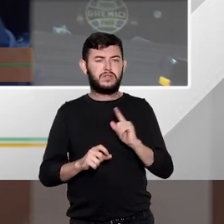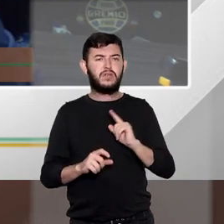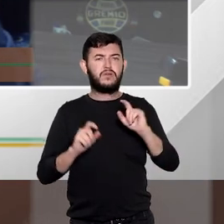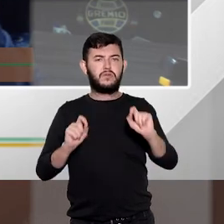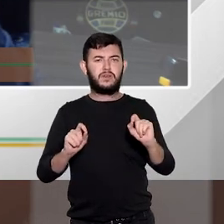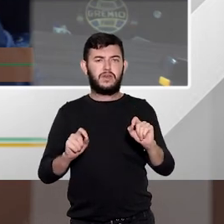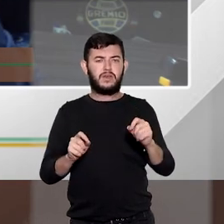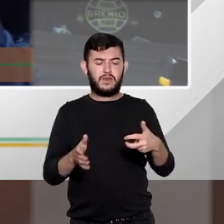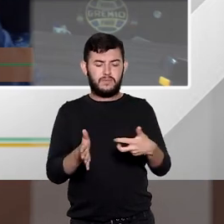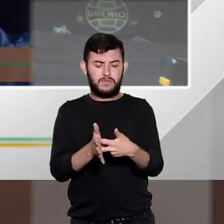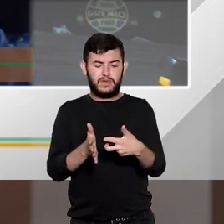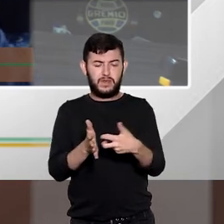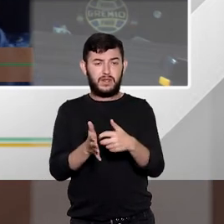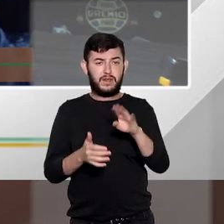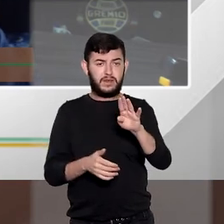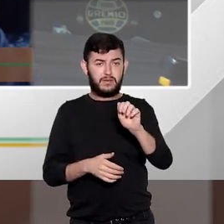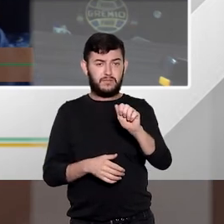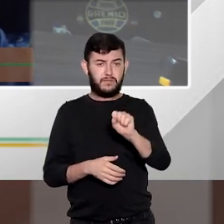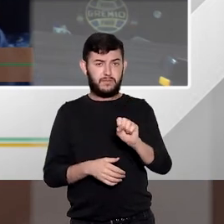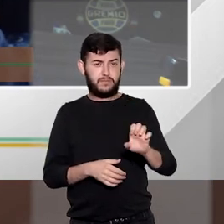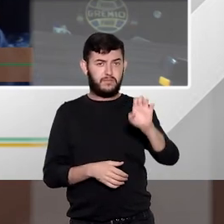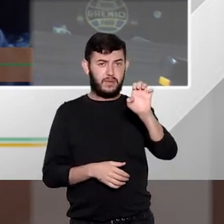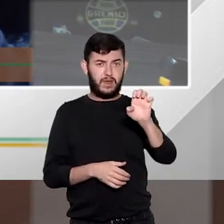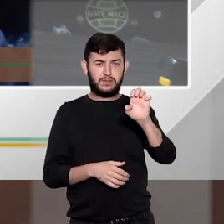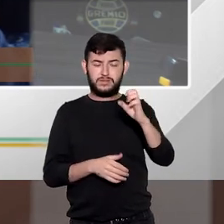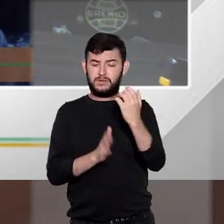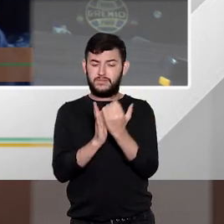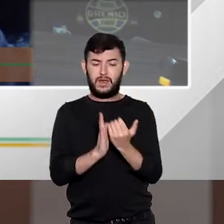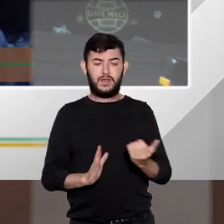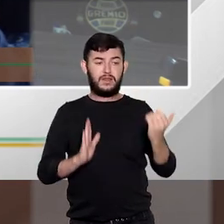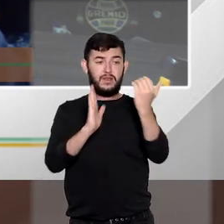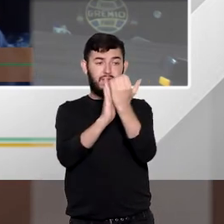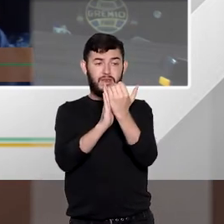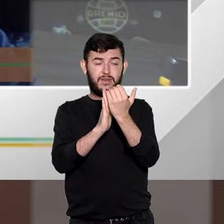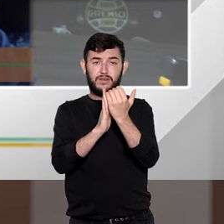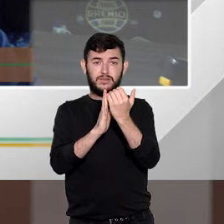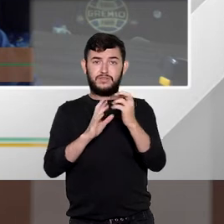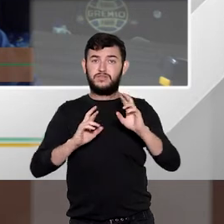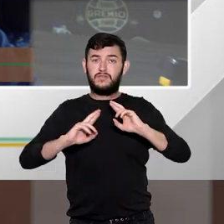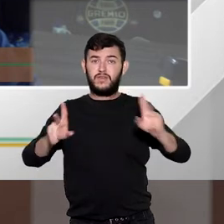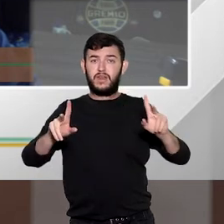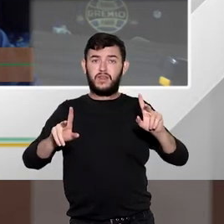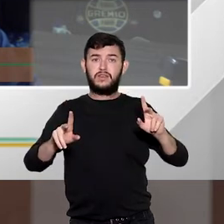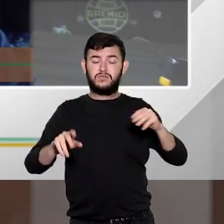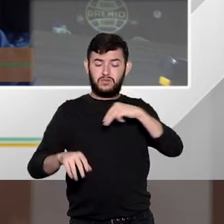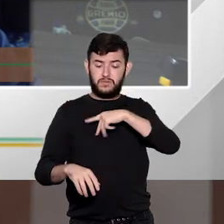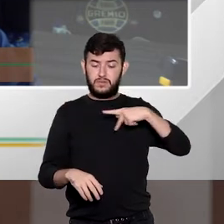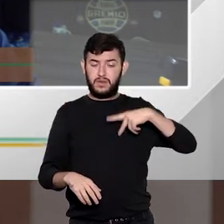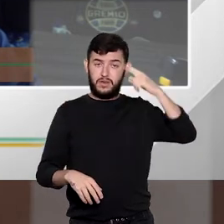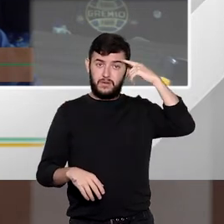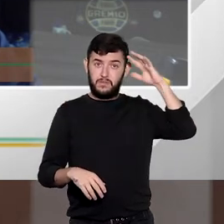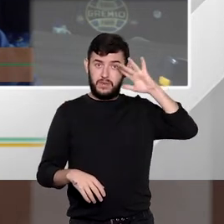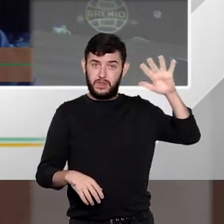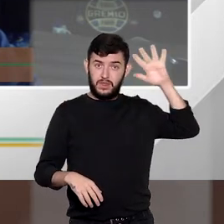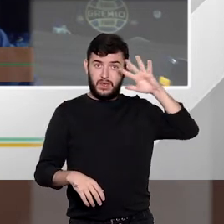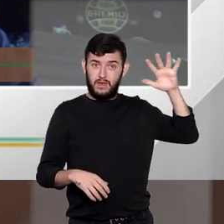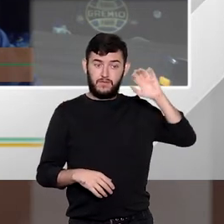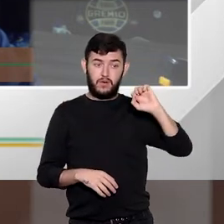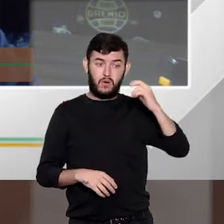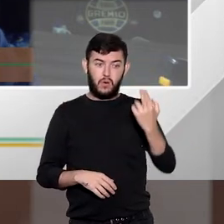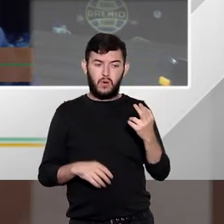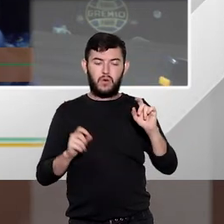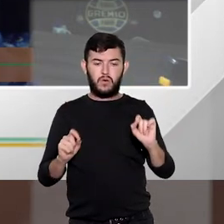elevação da pena base aquém do que ele imaginava, ou a defesa a considerar que